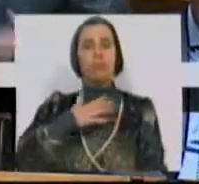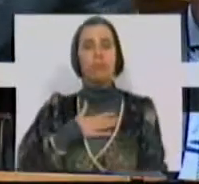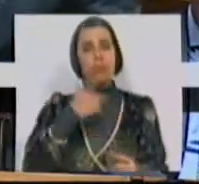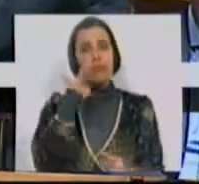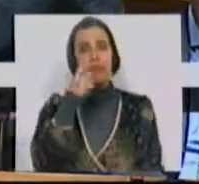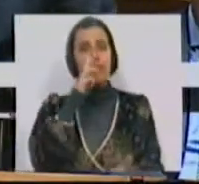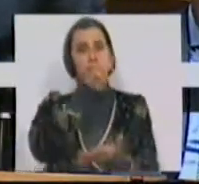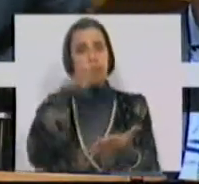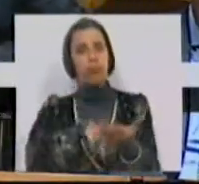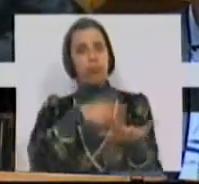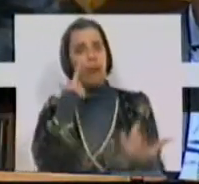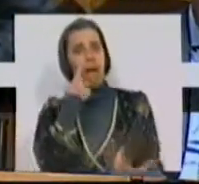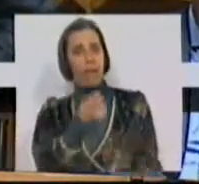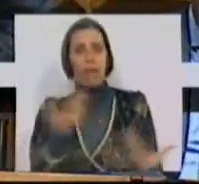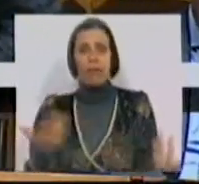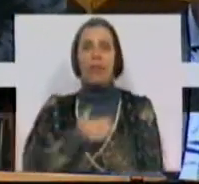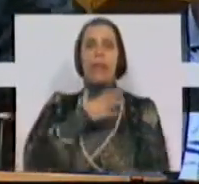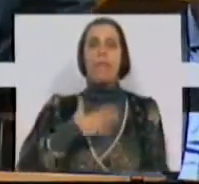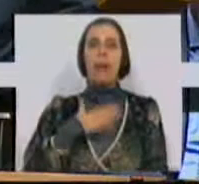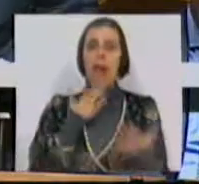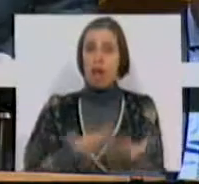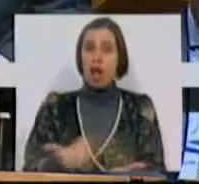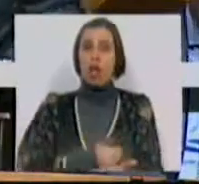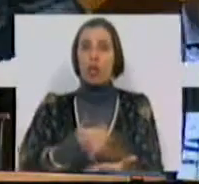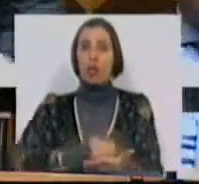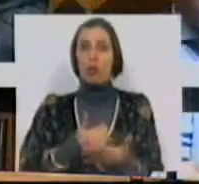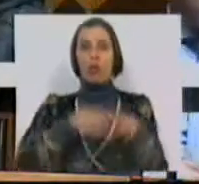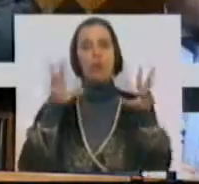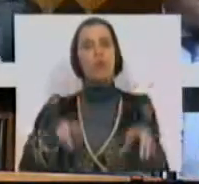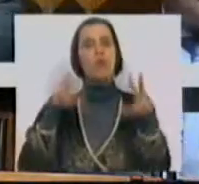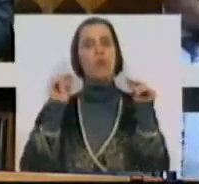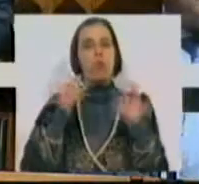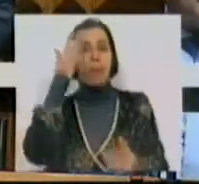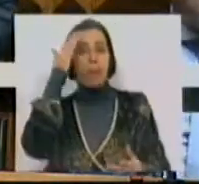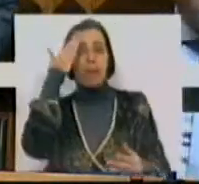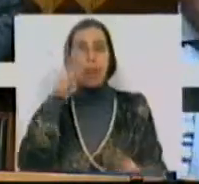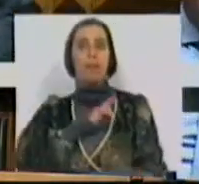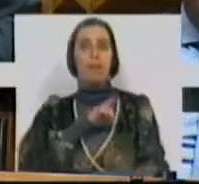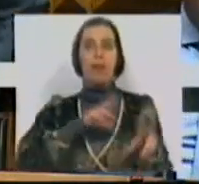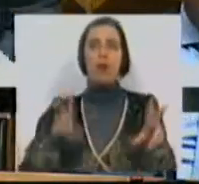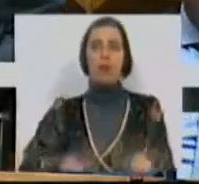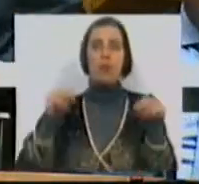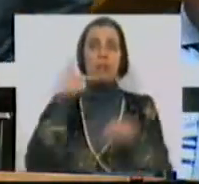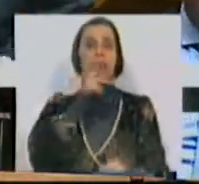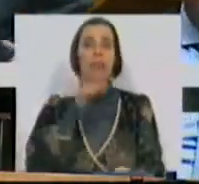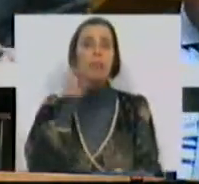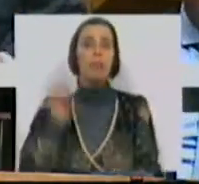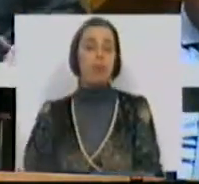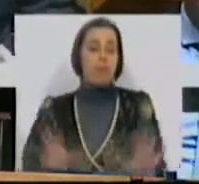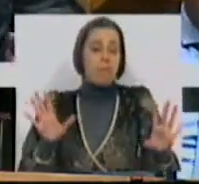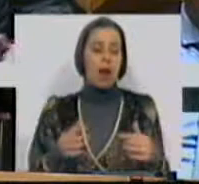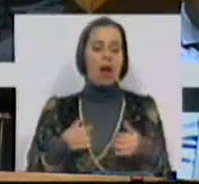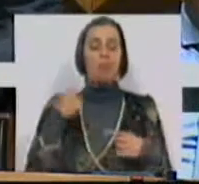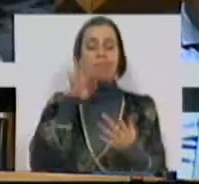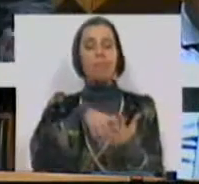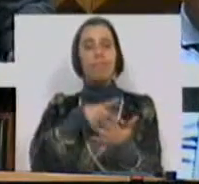reconhecida, uma empresa que dá lucro e que nunca esteve previsto privatizar a 100%. Mas nós temos